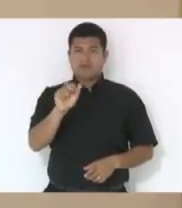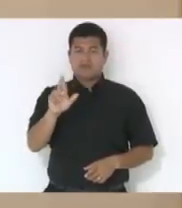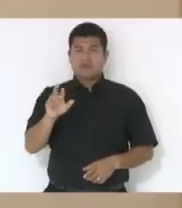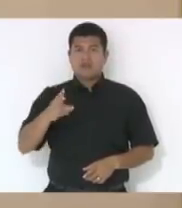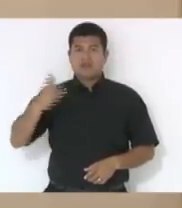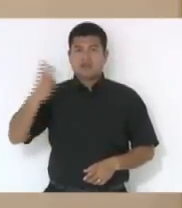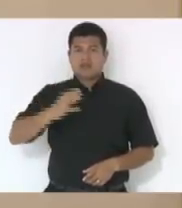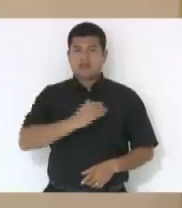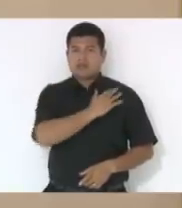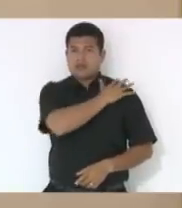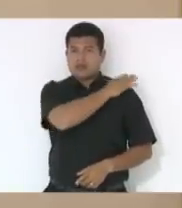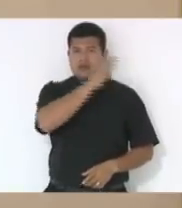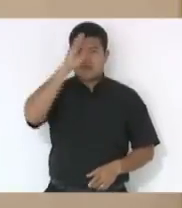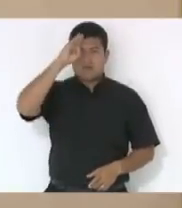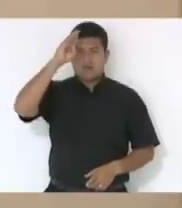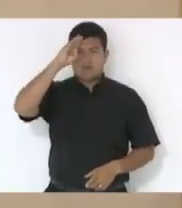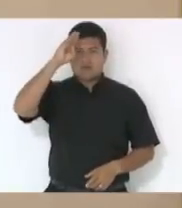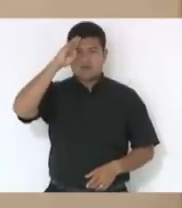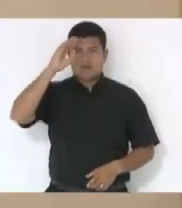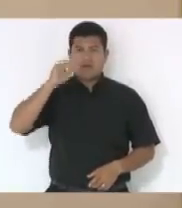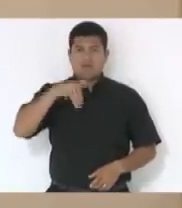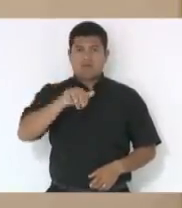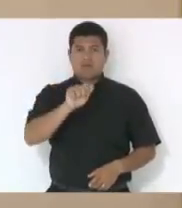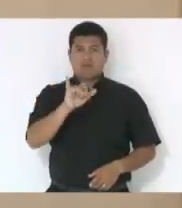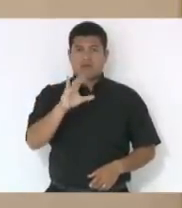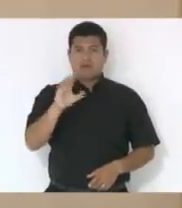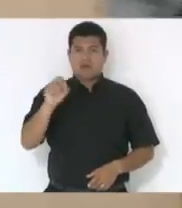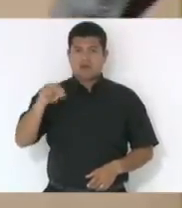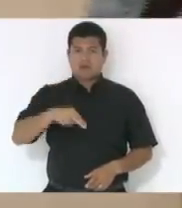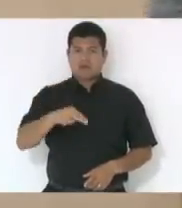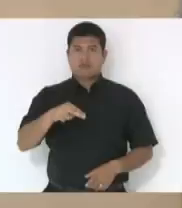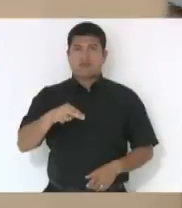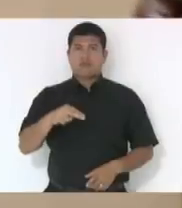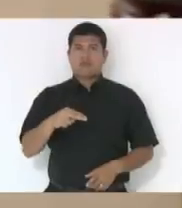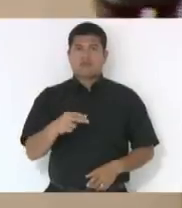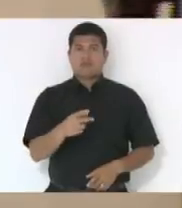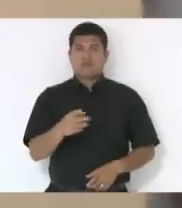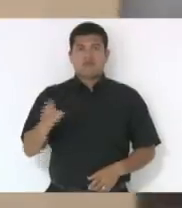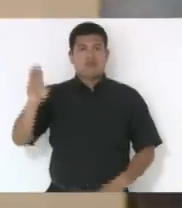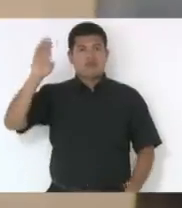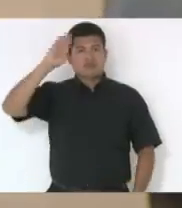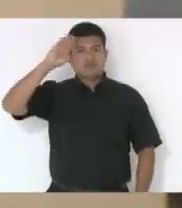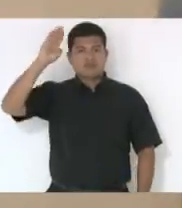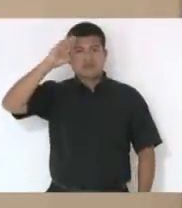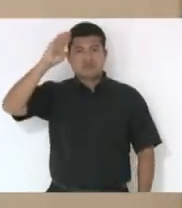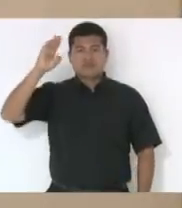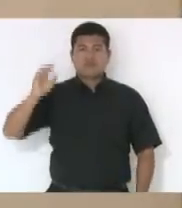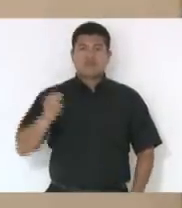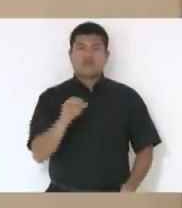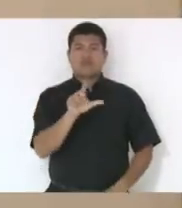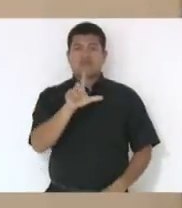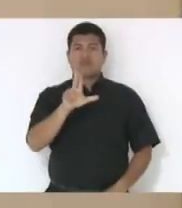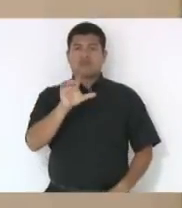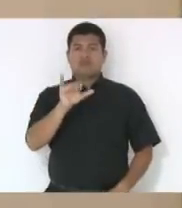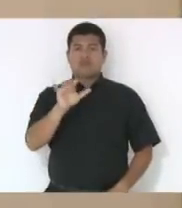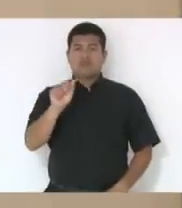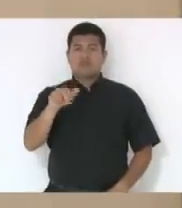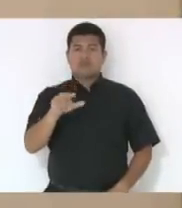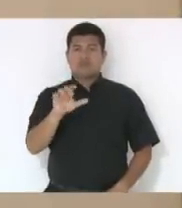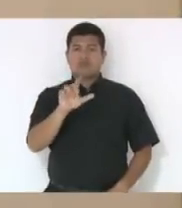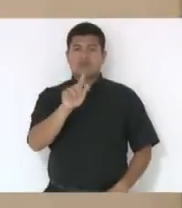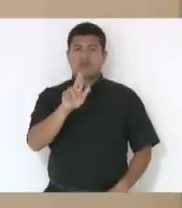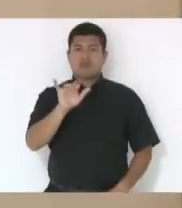e o terceiro sargento Maicon da Silva Taíde, os soldados Luciano Ovarco D'Angelo e Guilherme